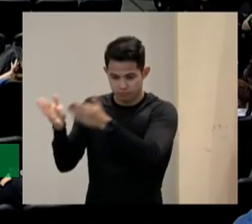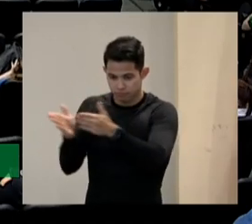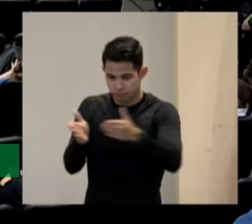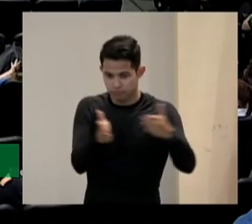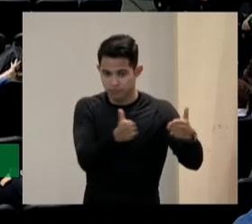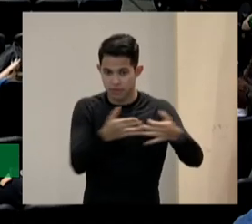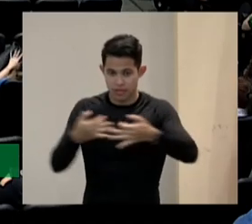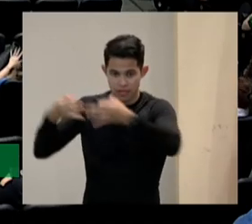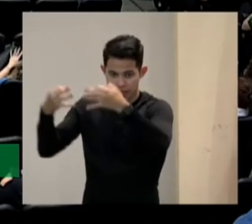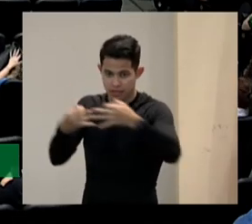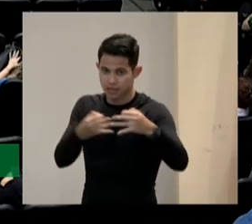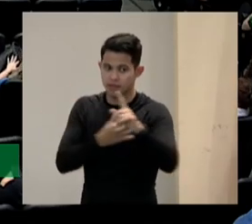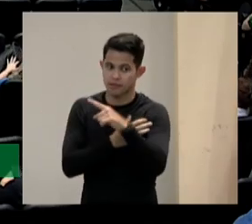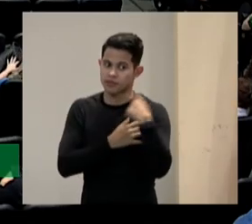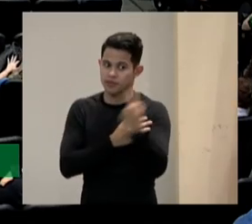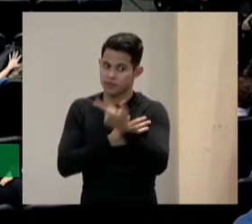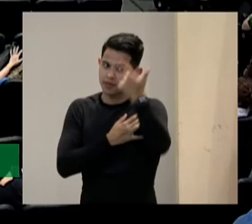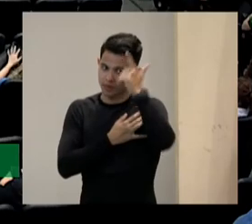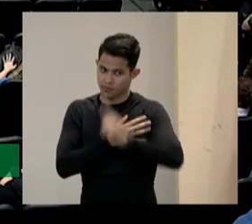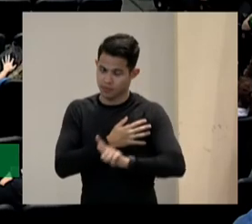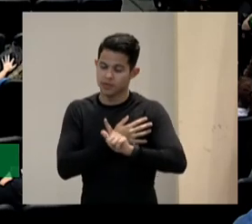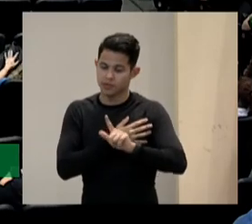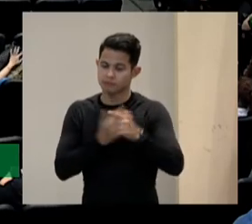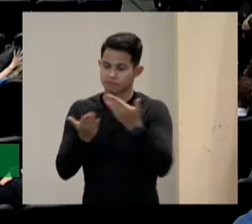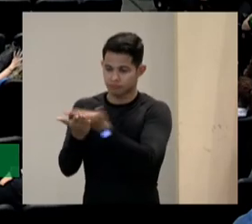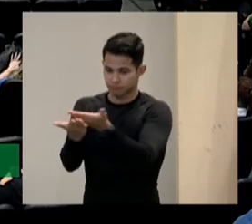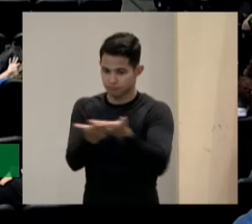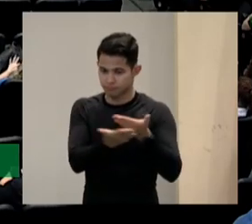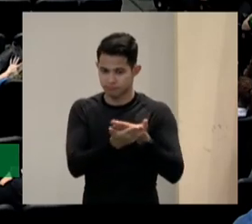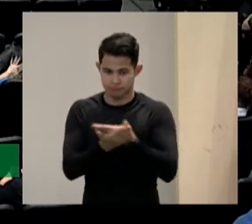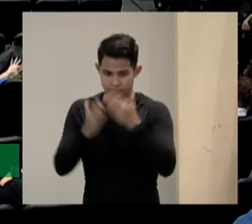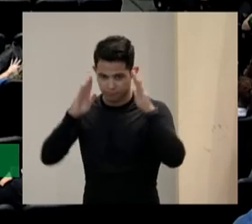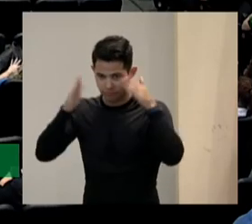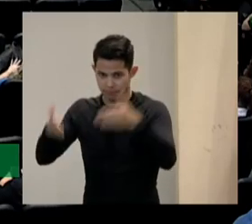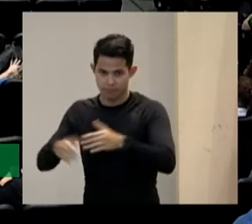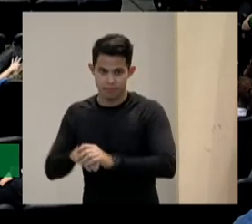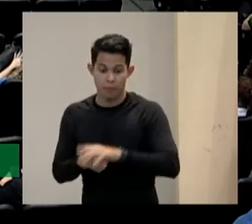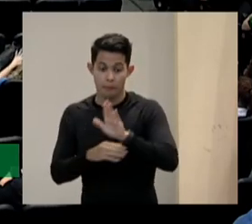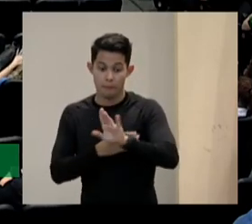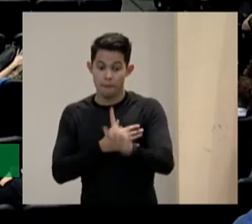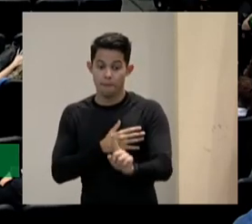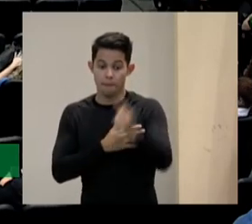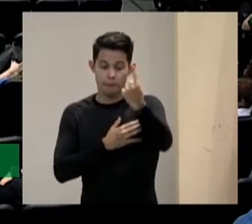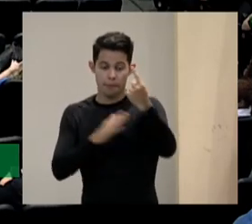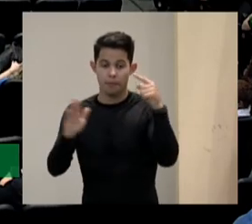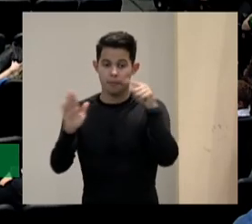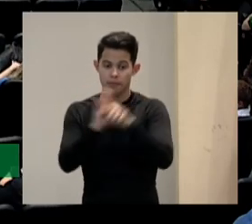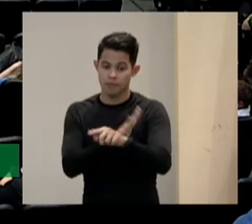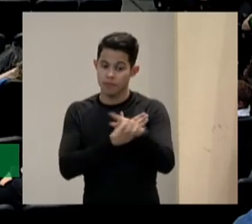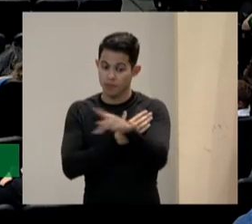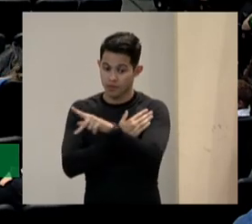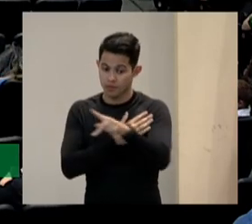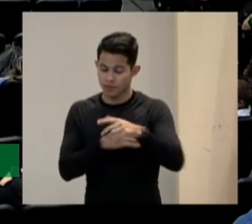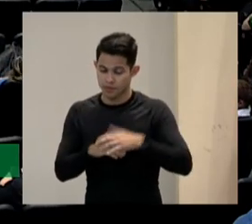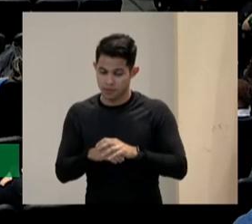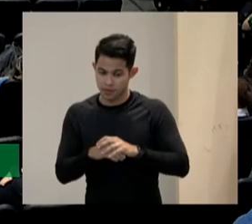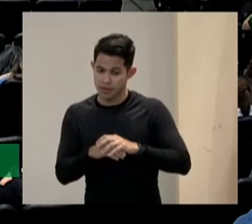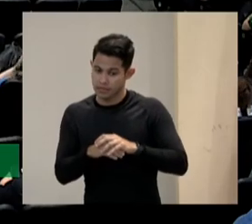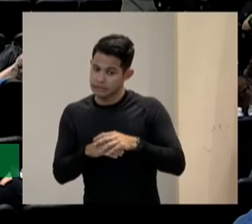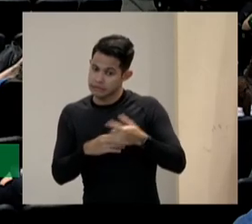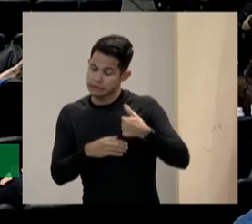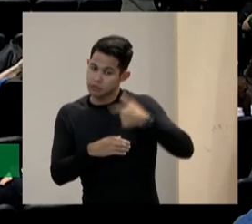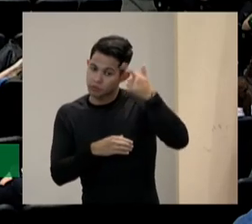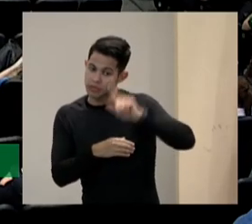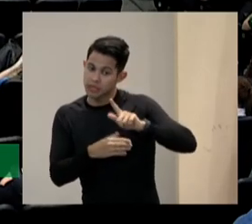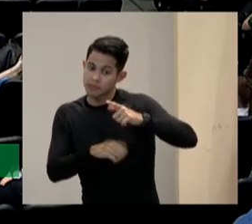a gente ganha muito porque chega a todos os estudantes e aqui vem a pergunta mas professor para fazer isso eu te preciso dedicar muito tempo